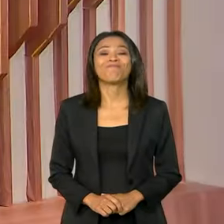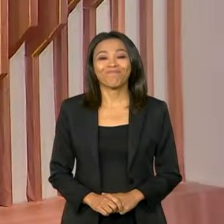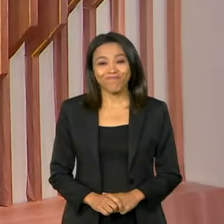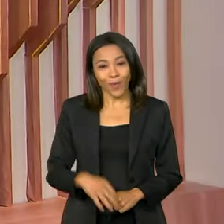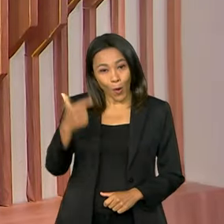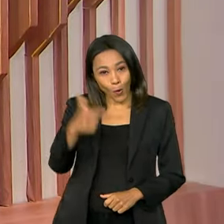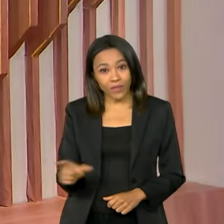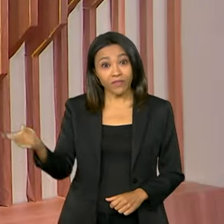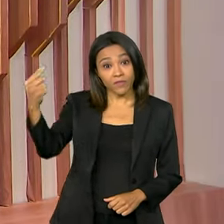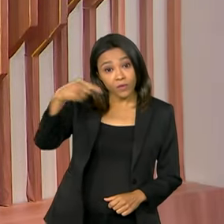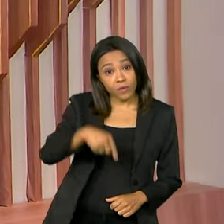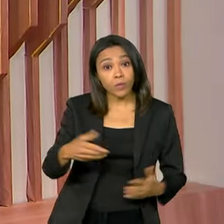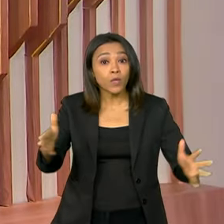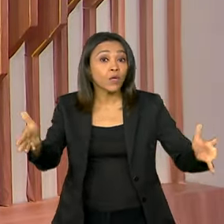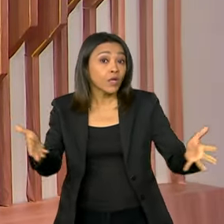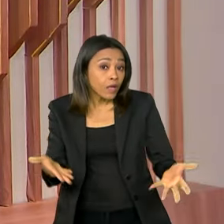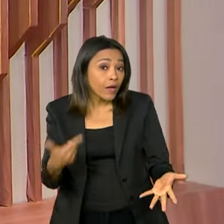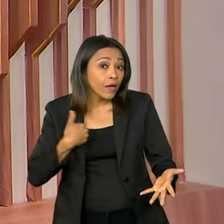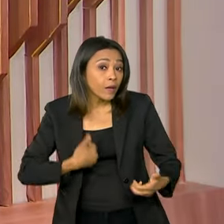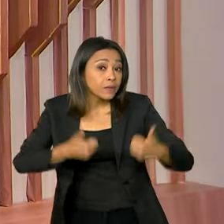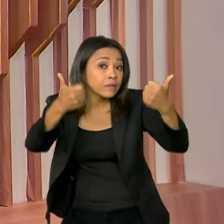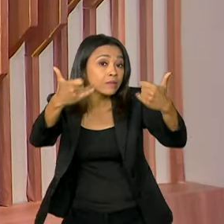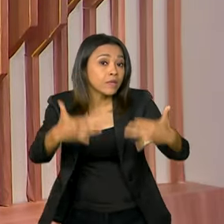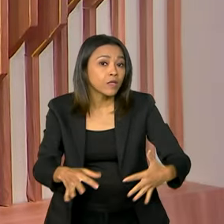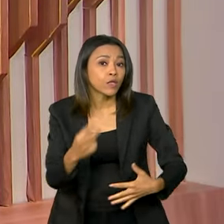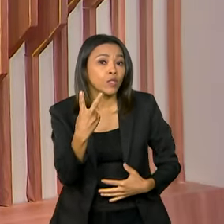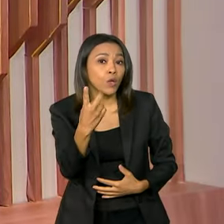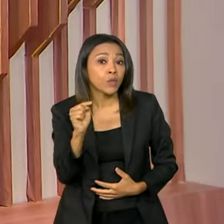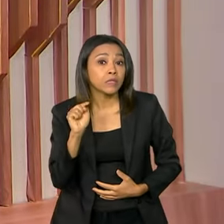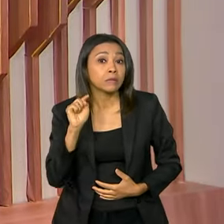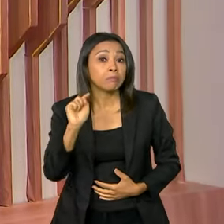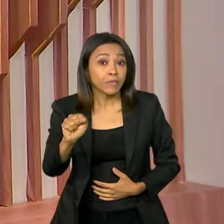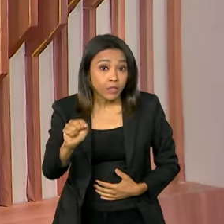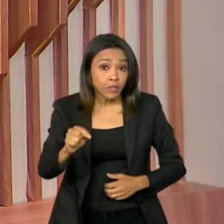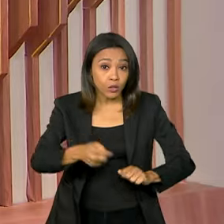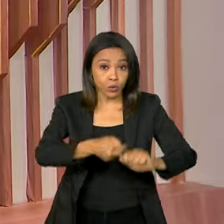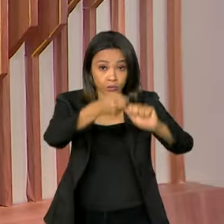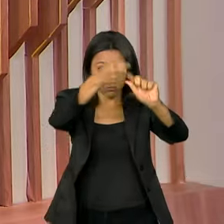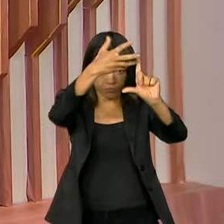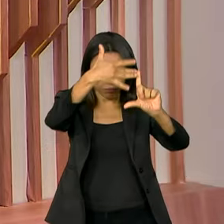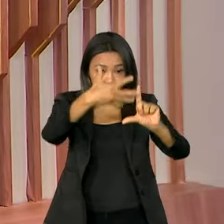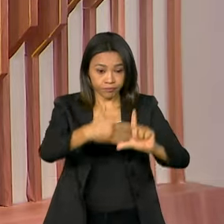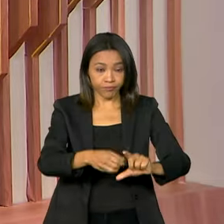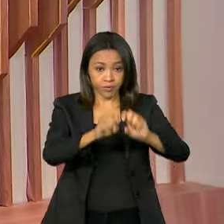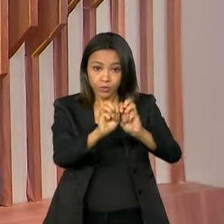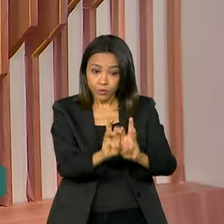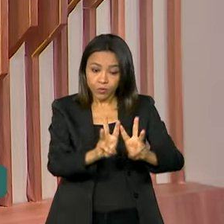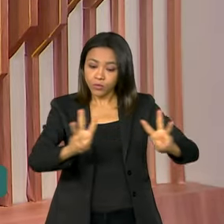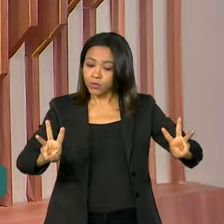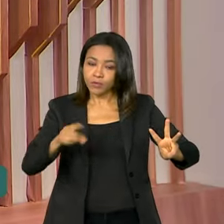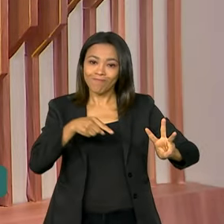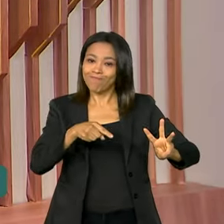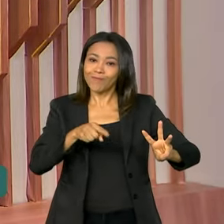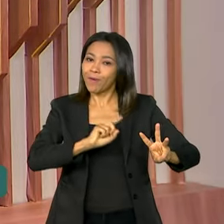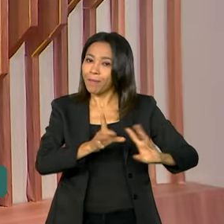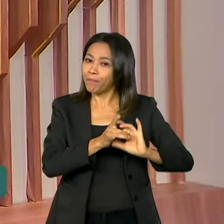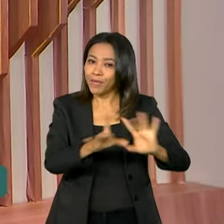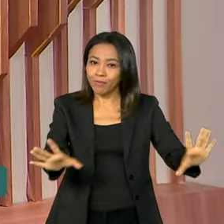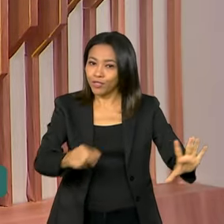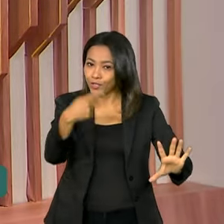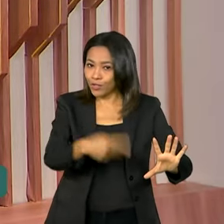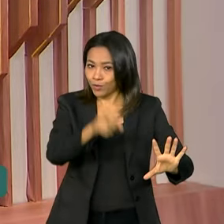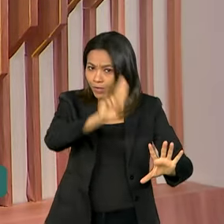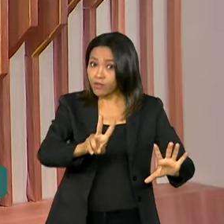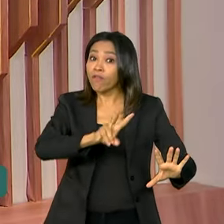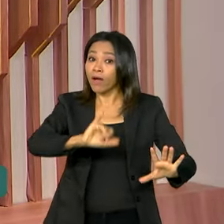Estamos de volta e eu já te conto que 2 mil sites de apostas que não estão autorizados para funcionar no país vão